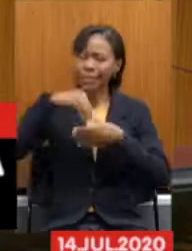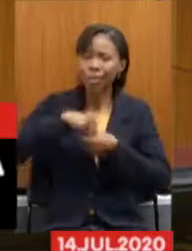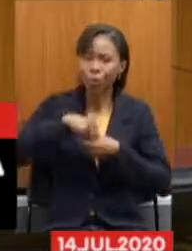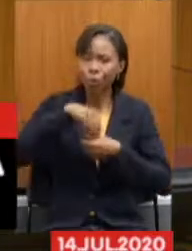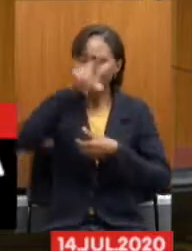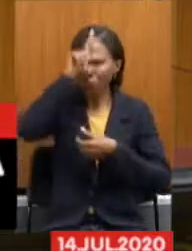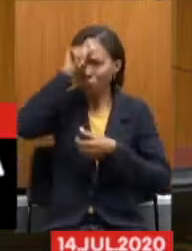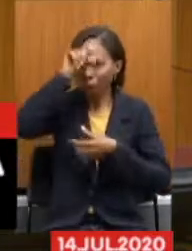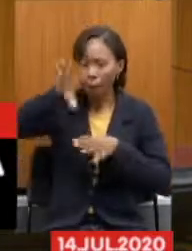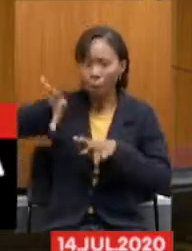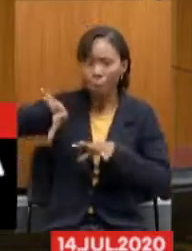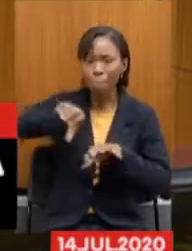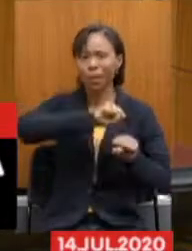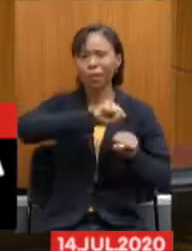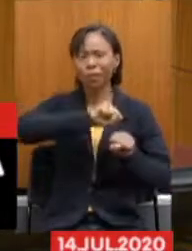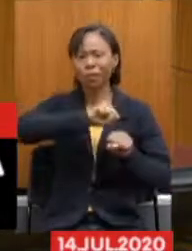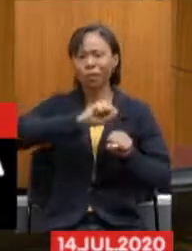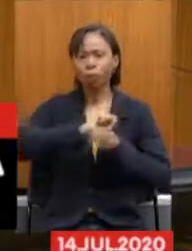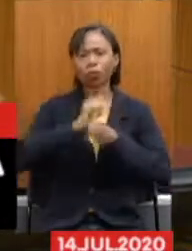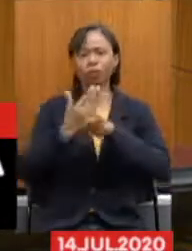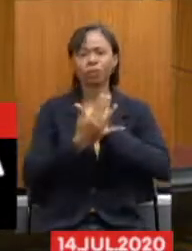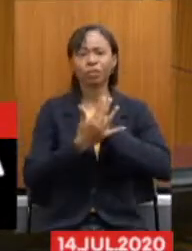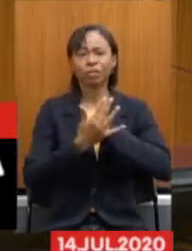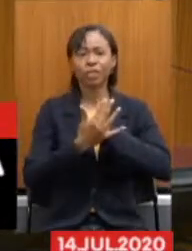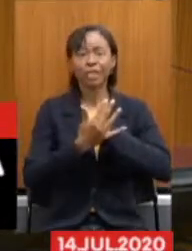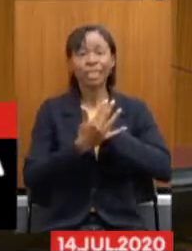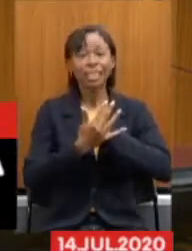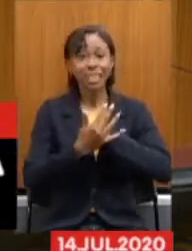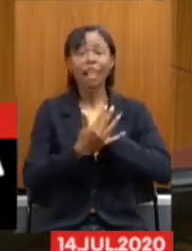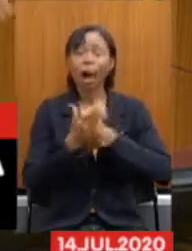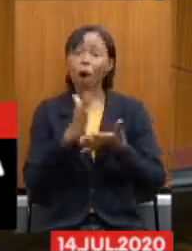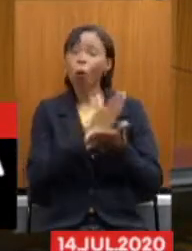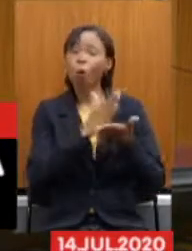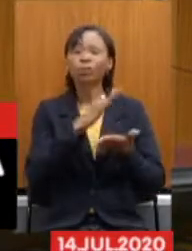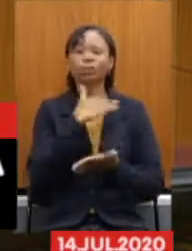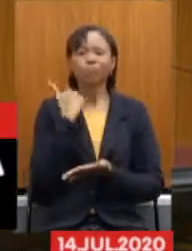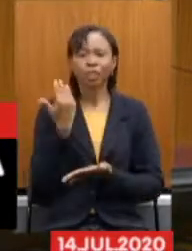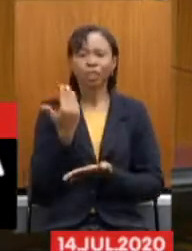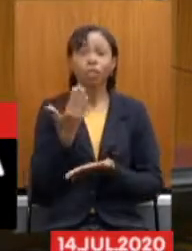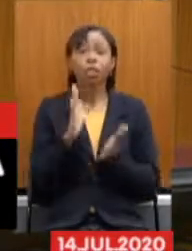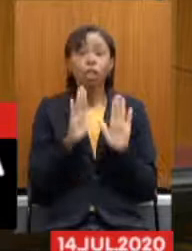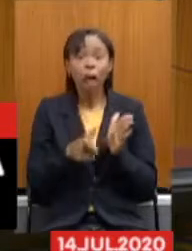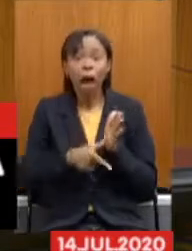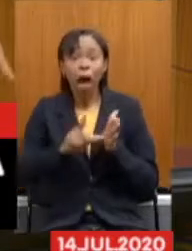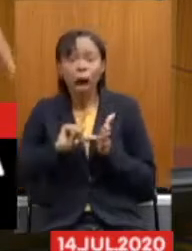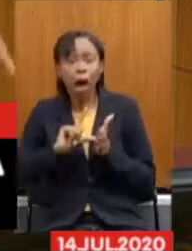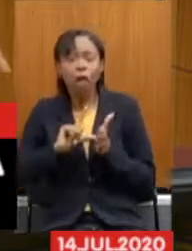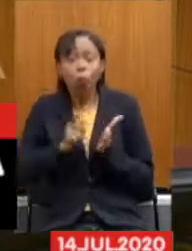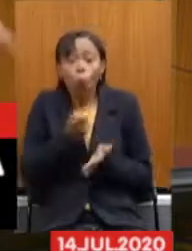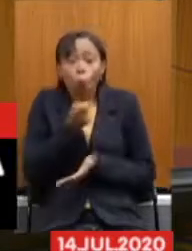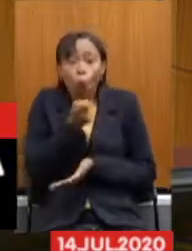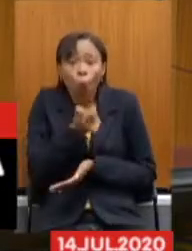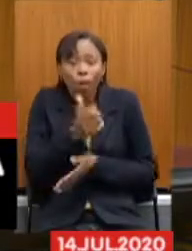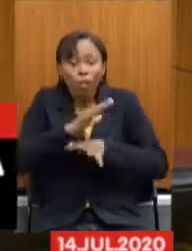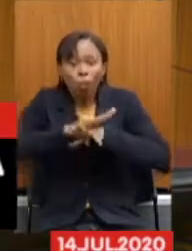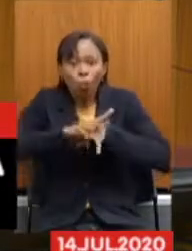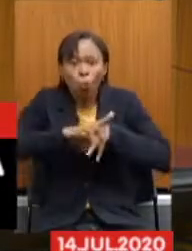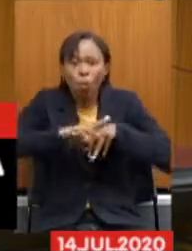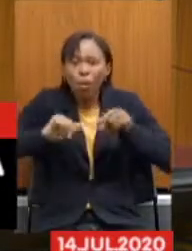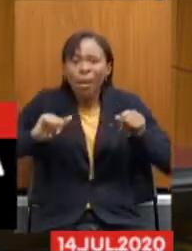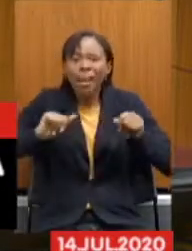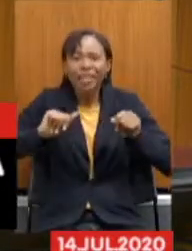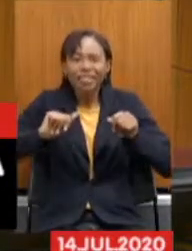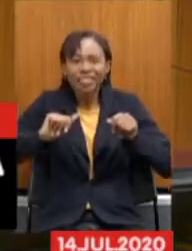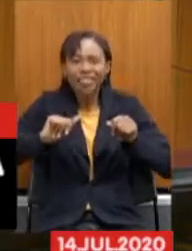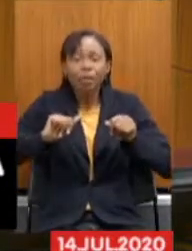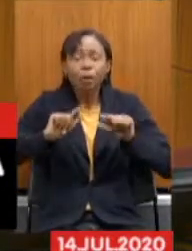e, desses 15, alguns foram a óbito. A pessoa já estava curada da outra patologia, já estava para receber a alta e acabou piorando porque